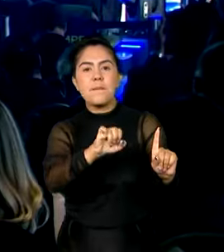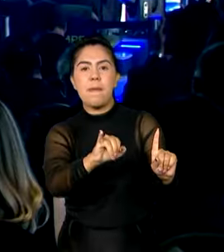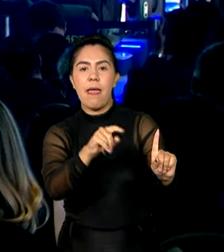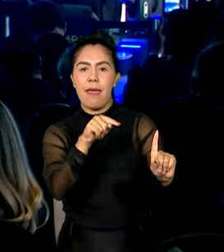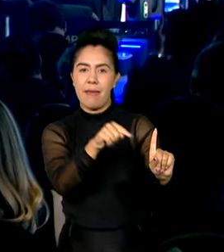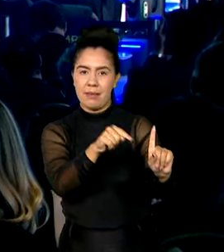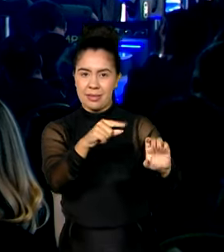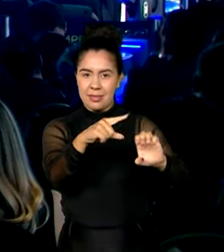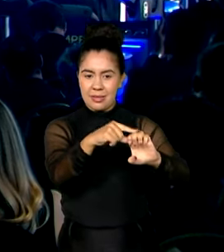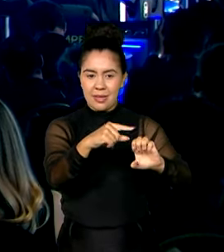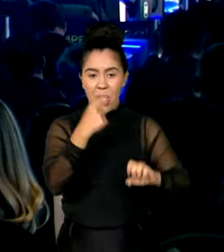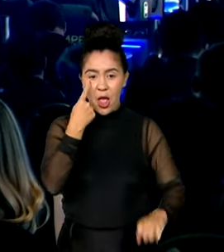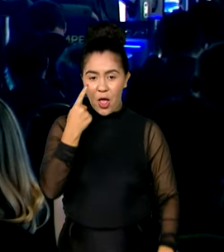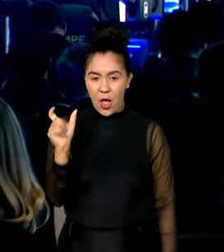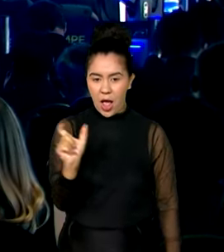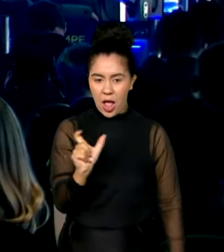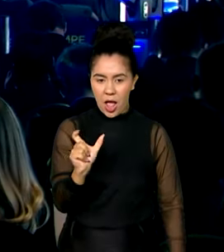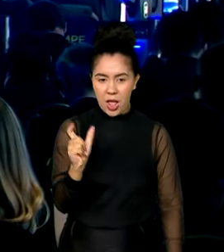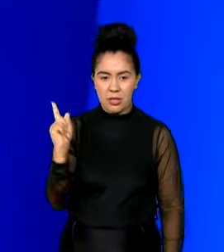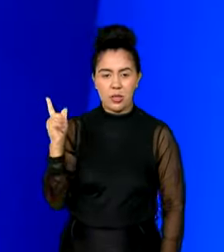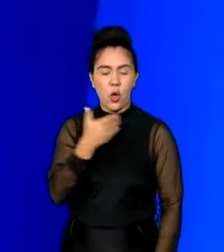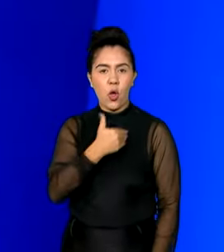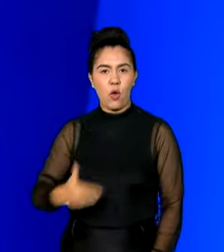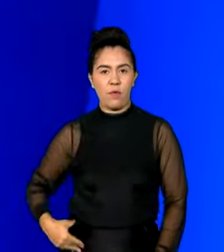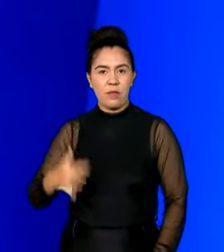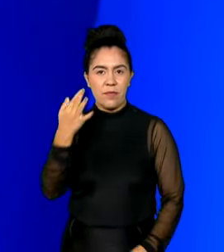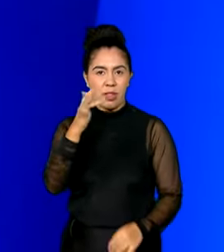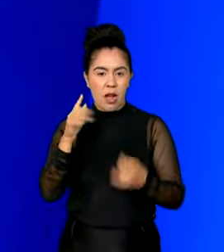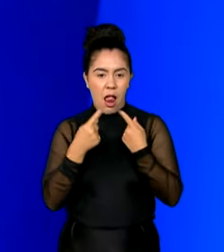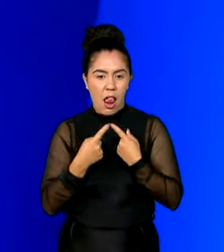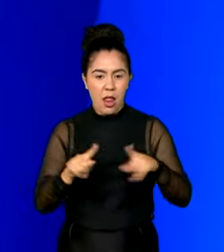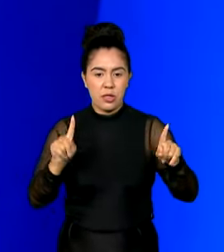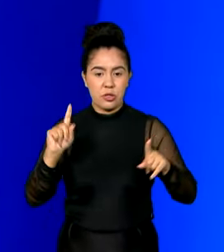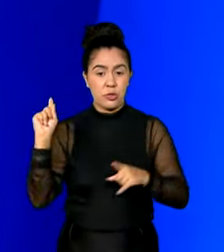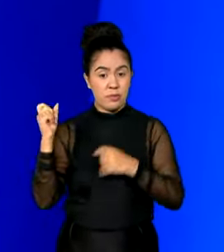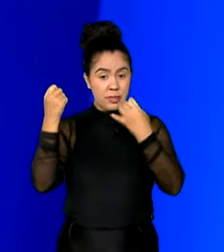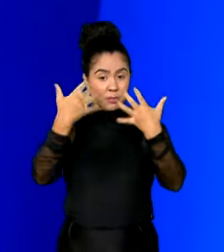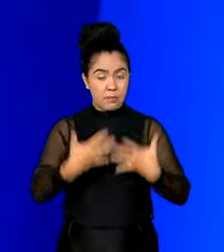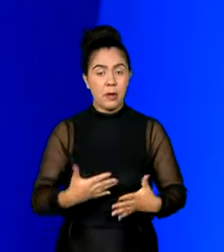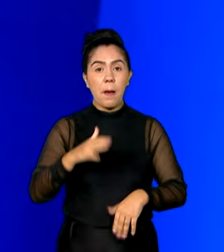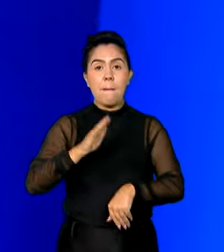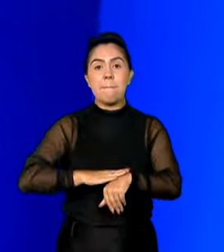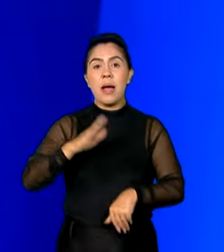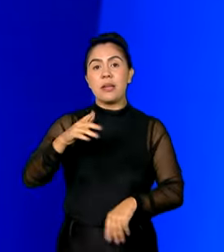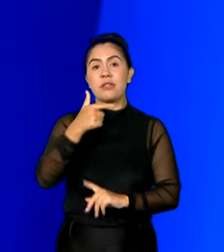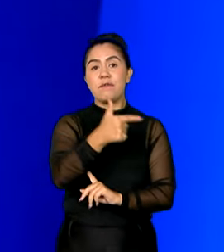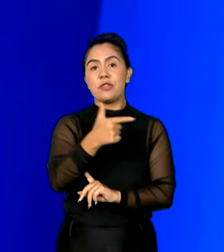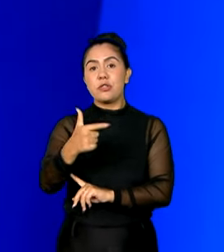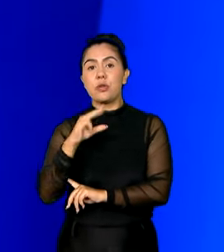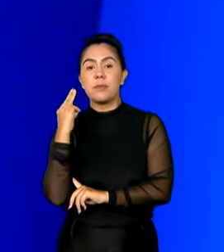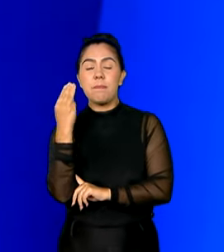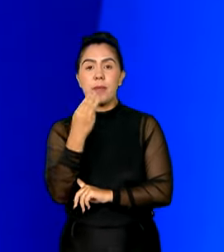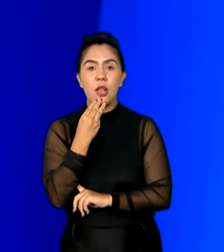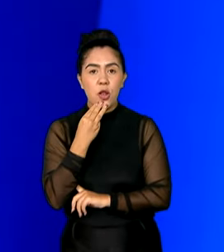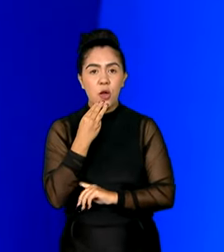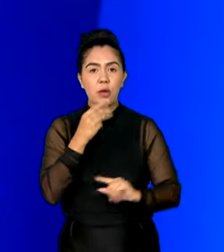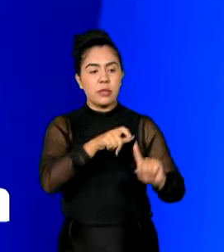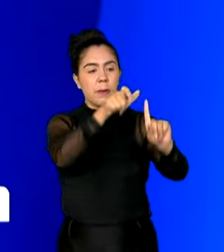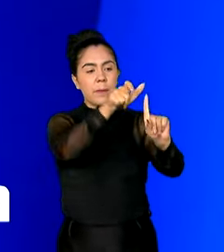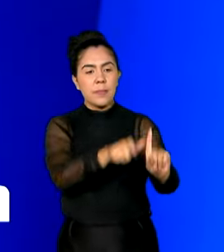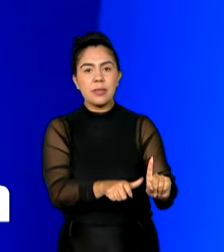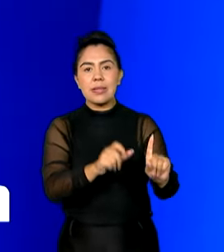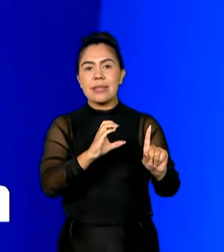o cartão MEI, lançado pelo governo federal. Mais de 22 milhões de CNPJs. Esses